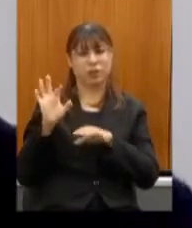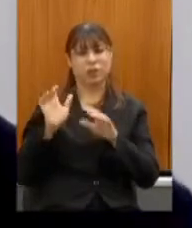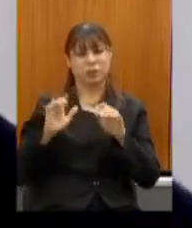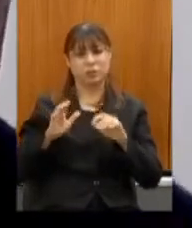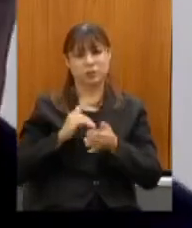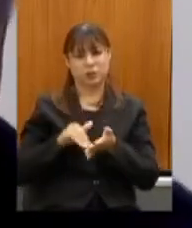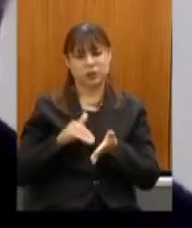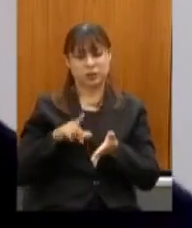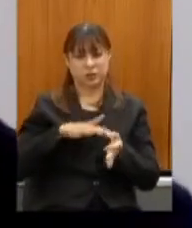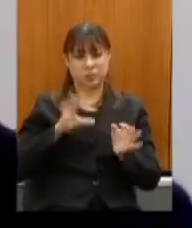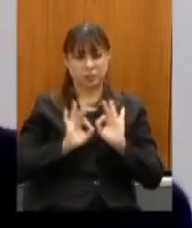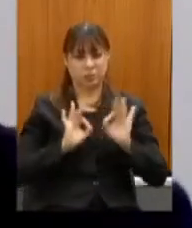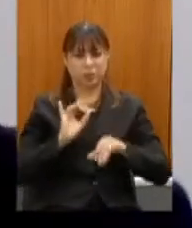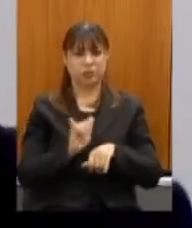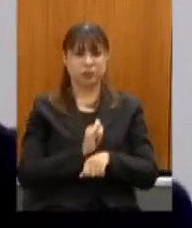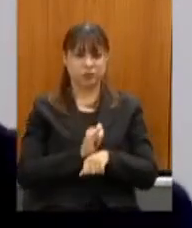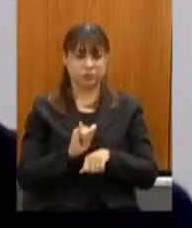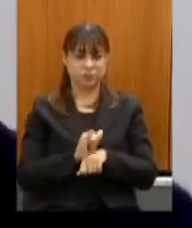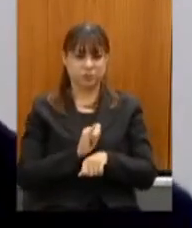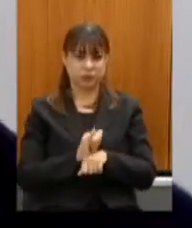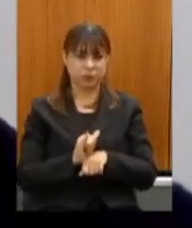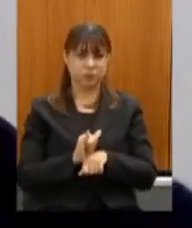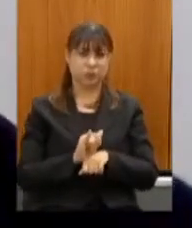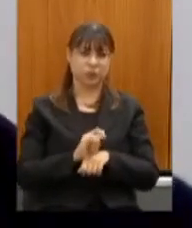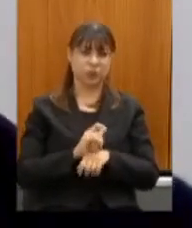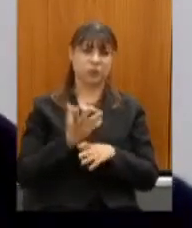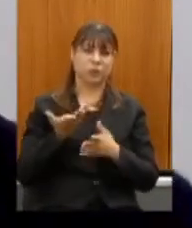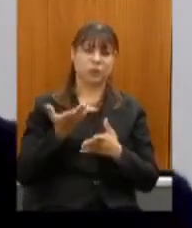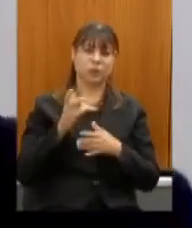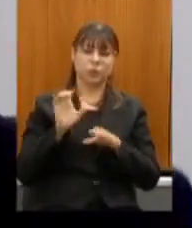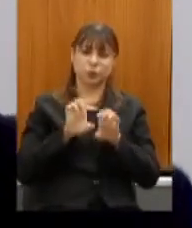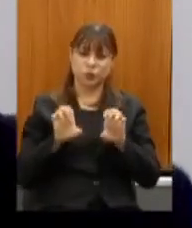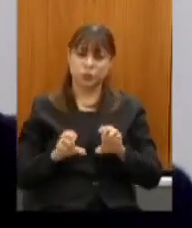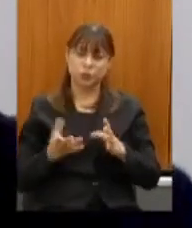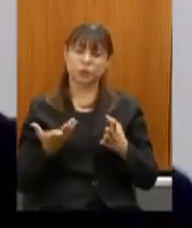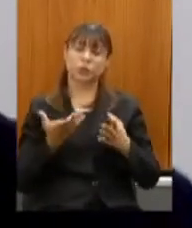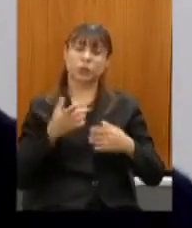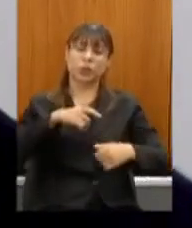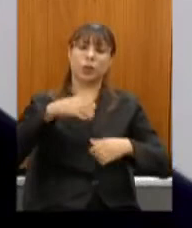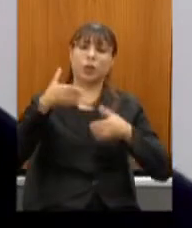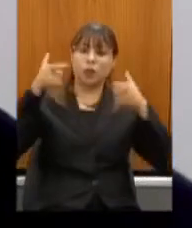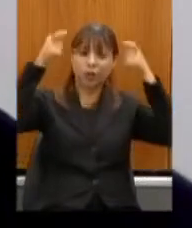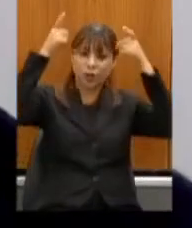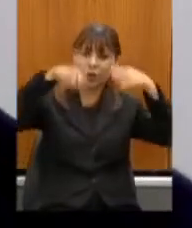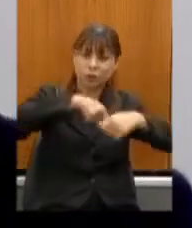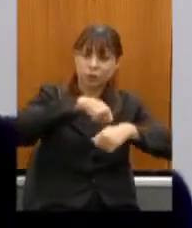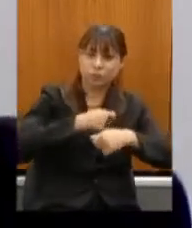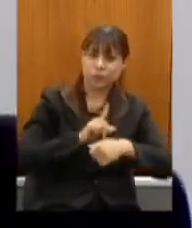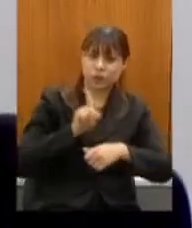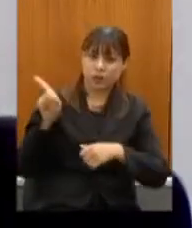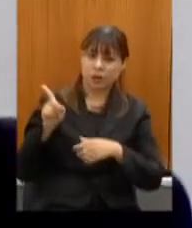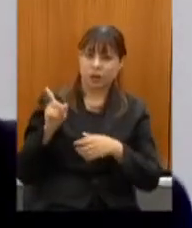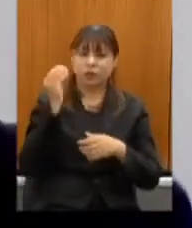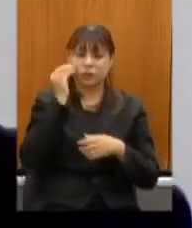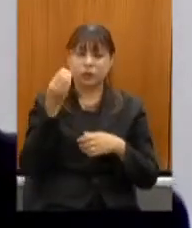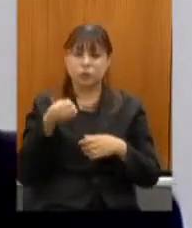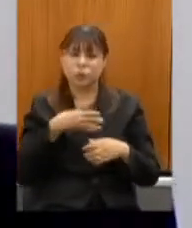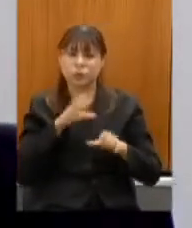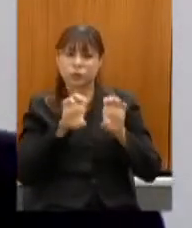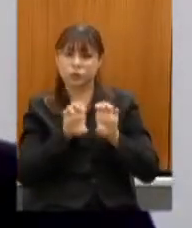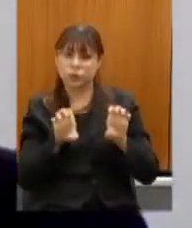aí para o turismo e gastronomia daquela região especialmente especialmente com criação de novas estruturas